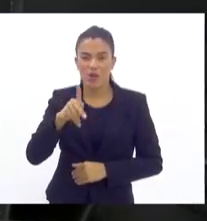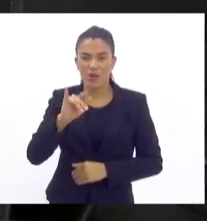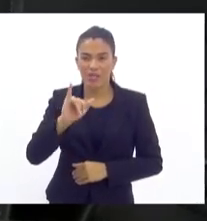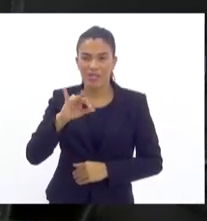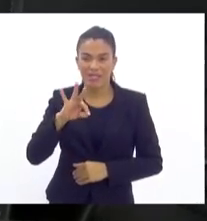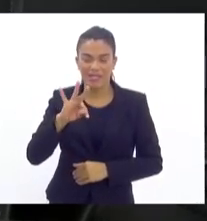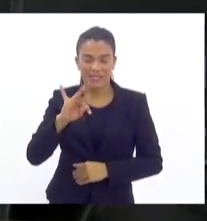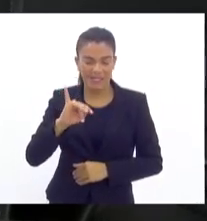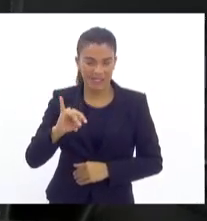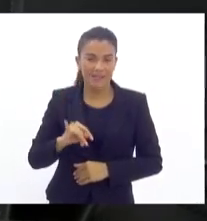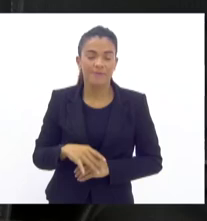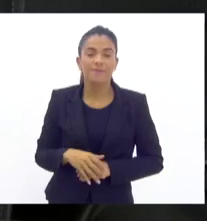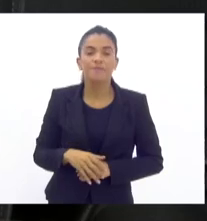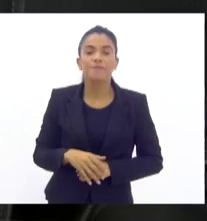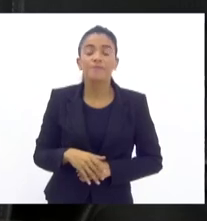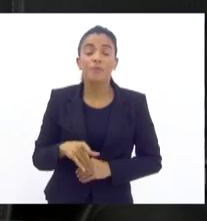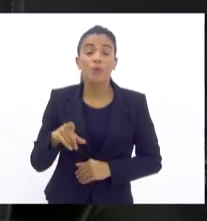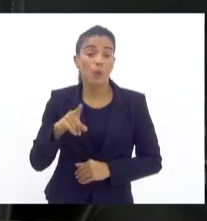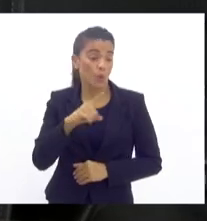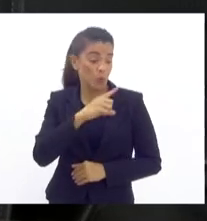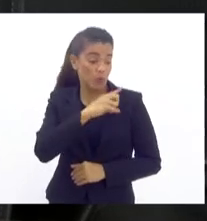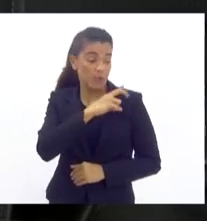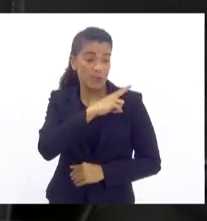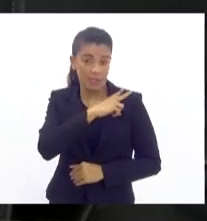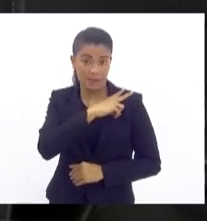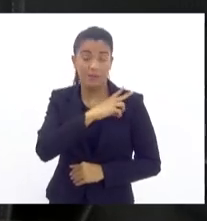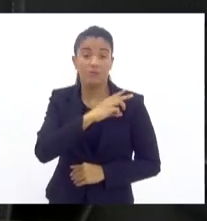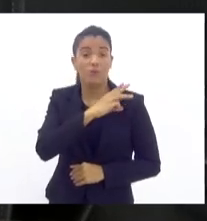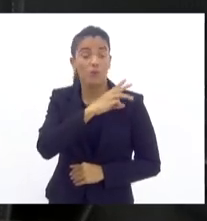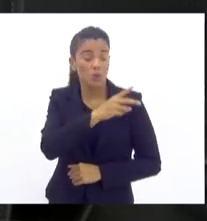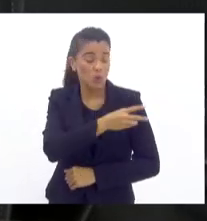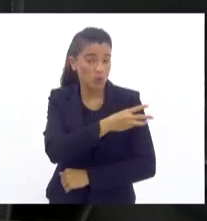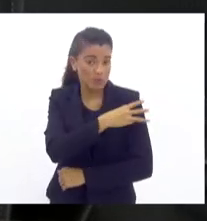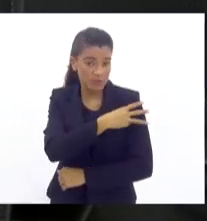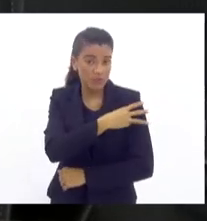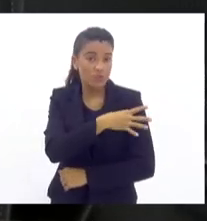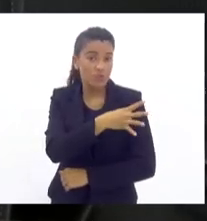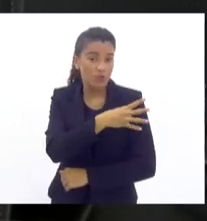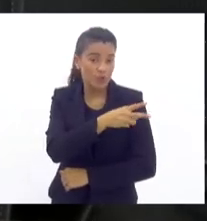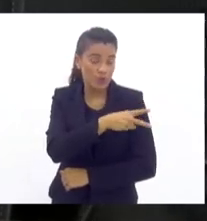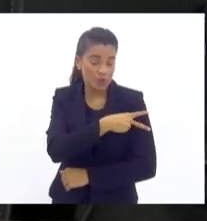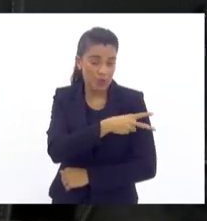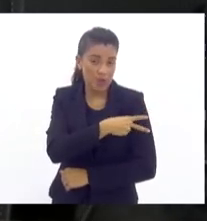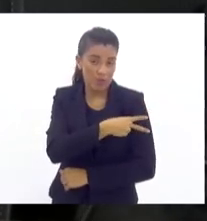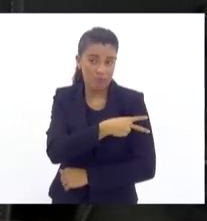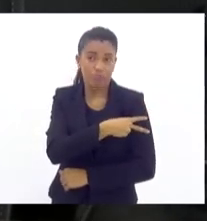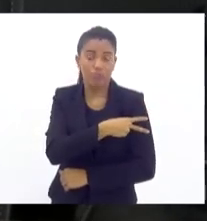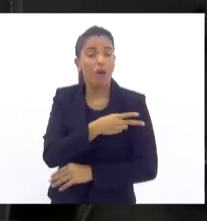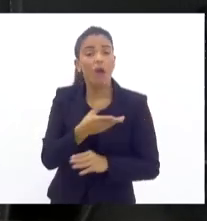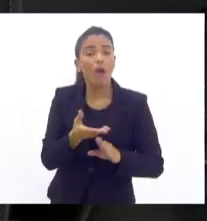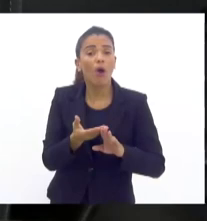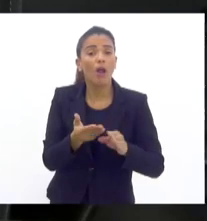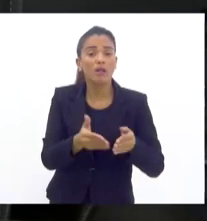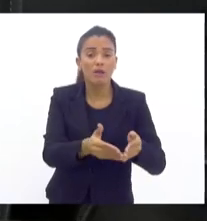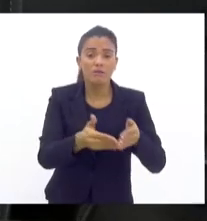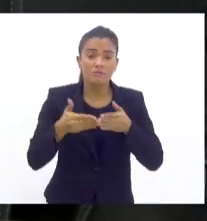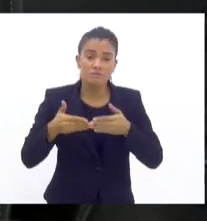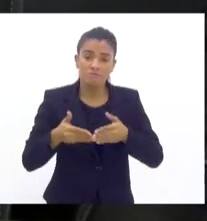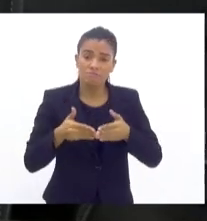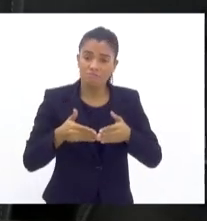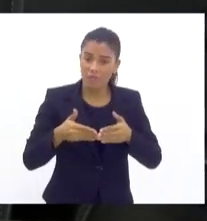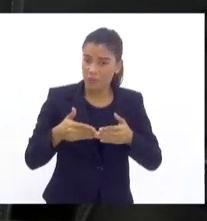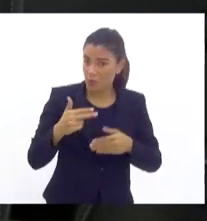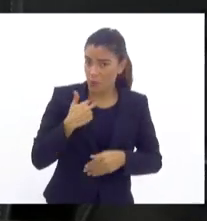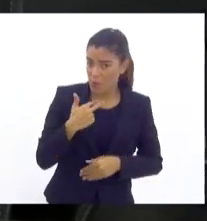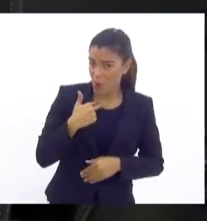Tramontini? O tenente, o sargento e o cabo, que hoje estão afastados das ruas, não